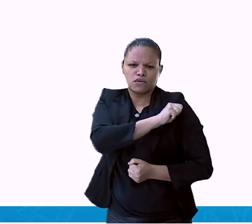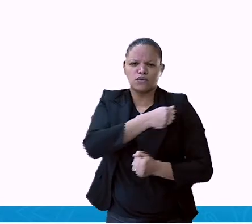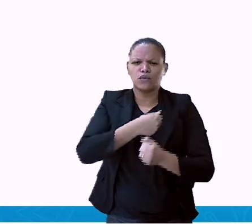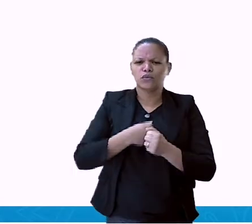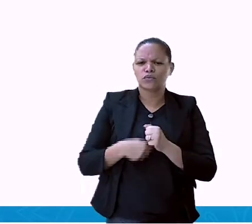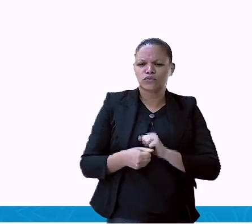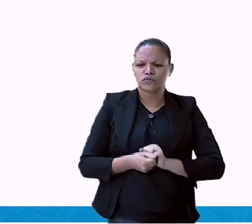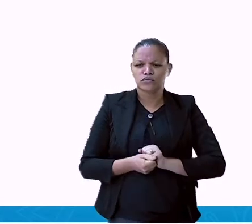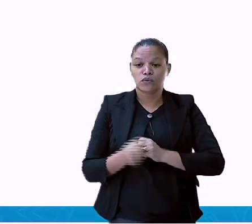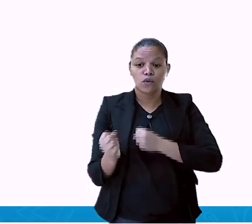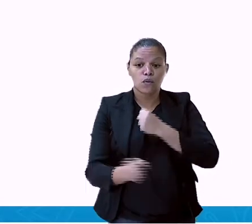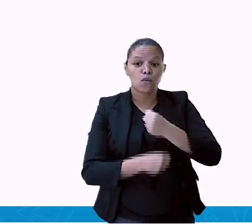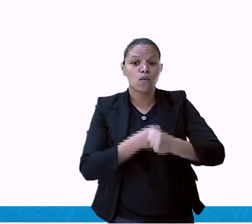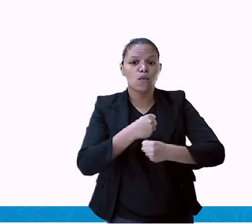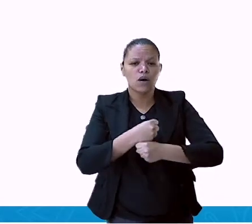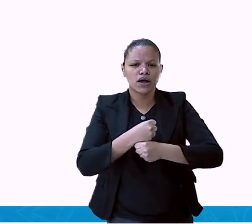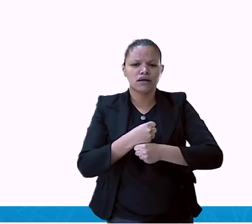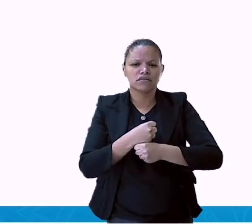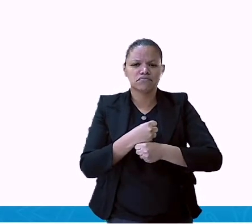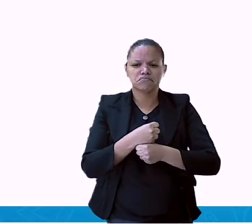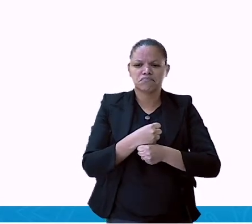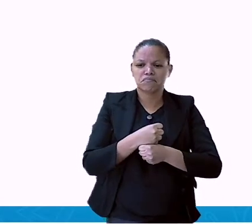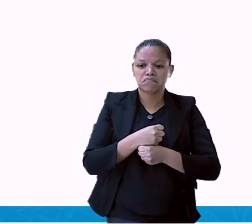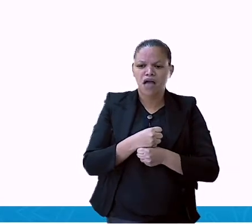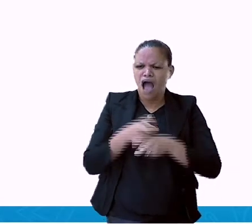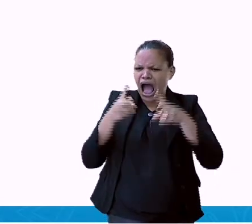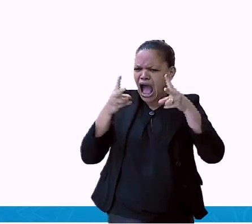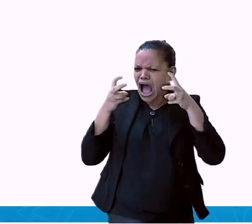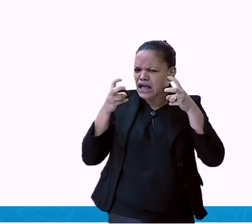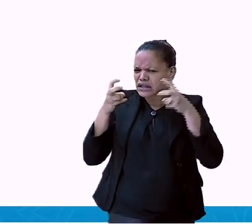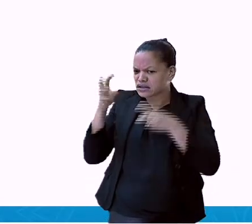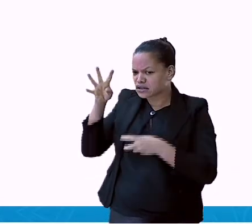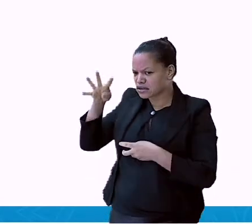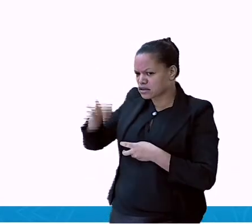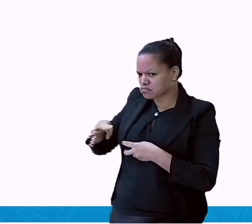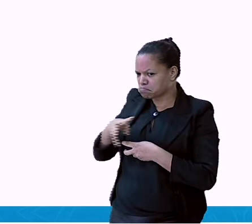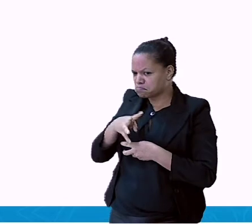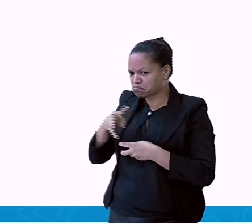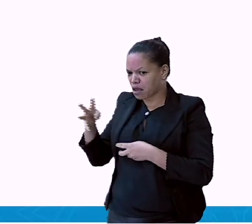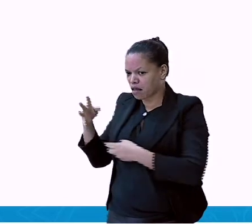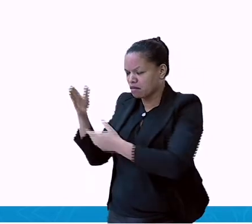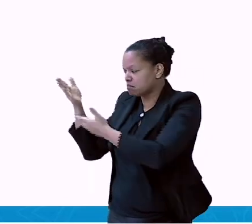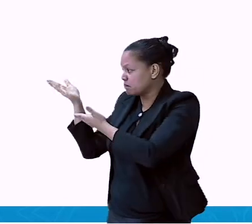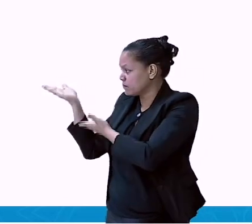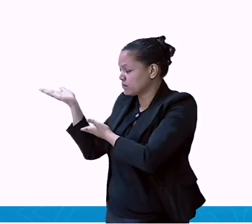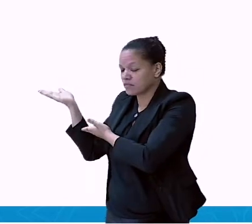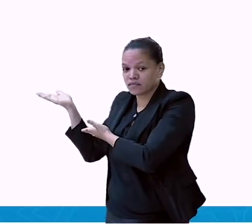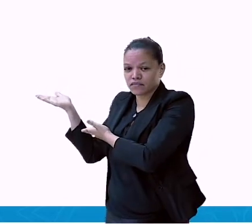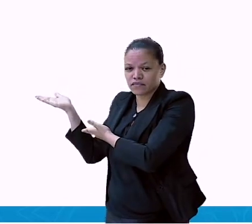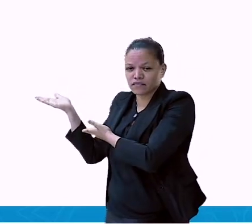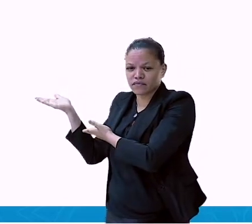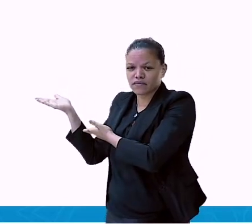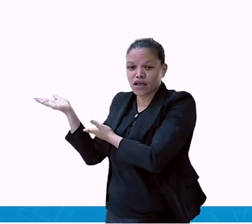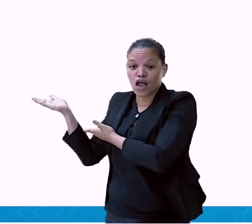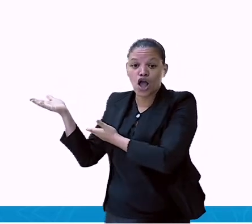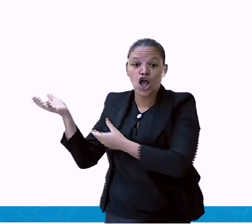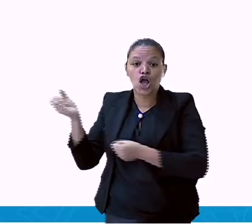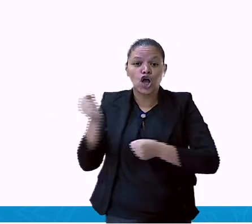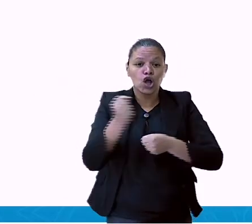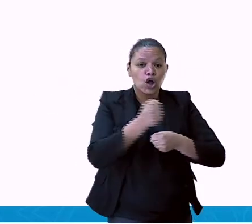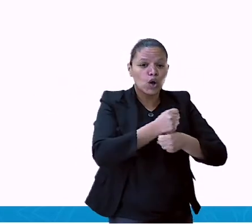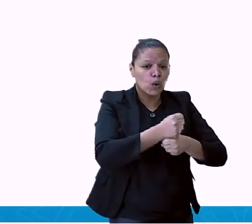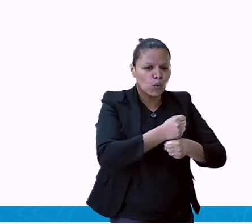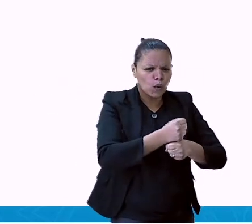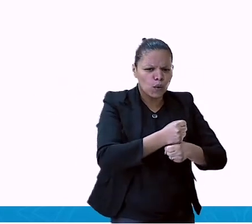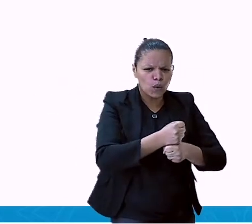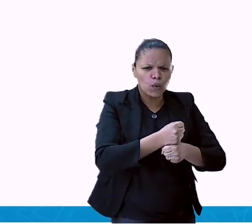2014, 200 atletismo, 100 ginástica. No ano de 2015, 300